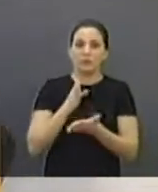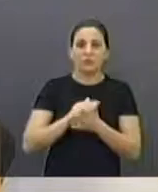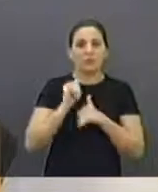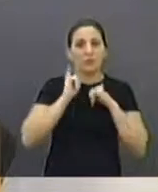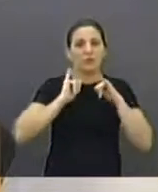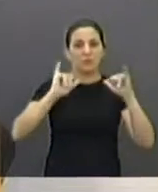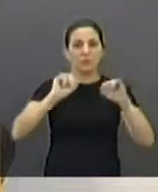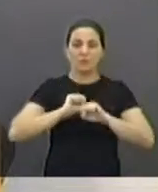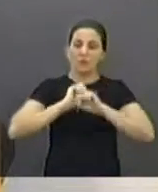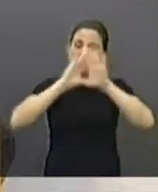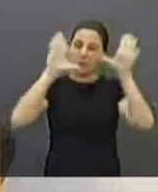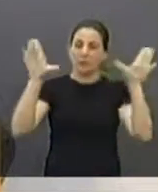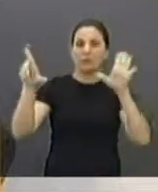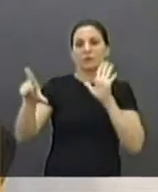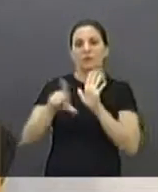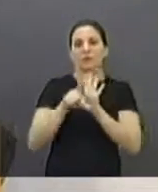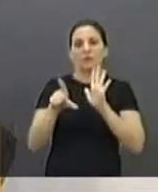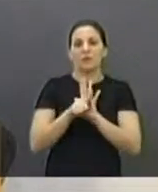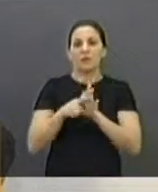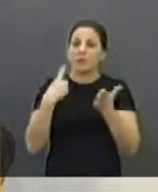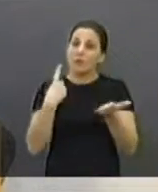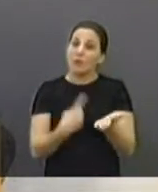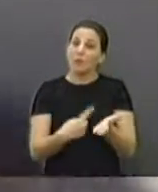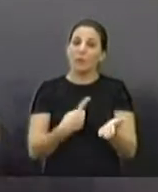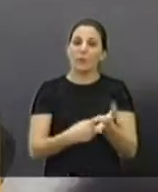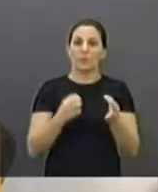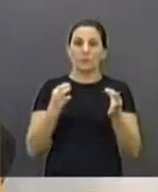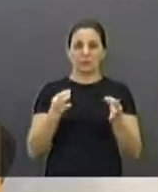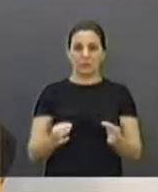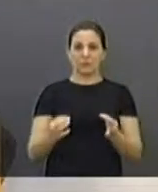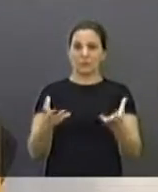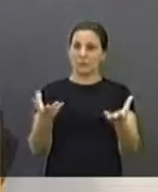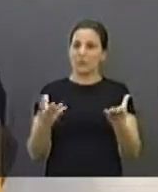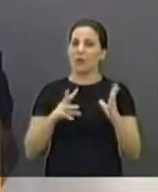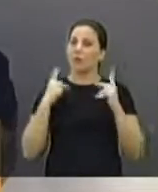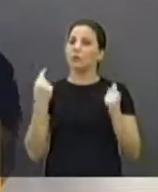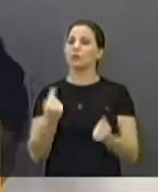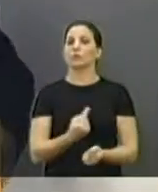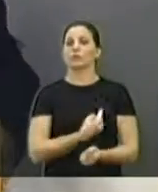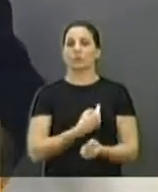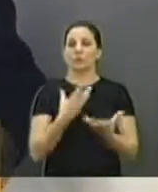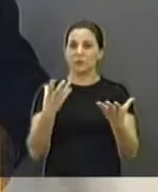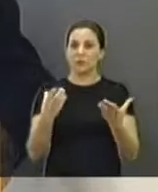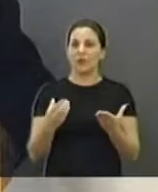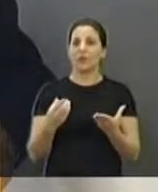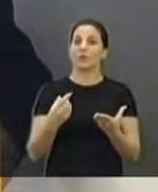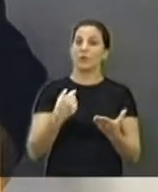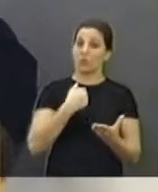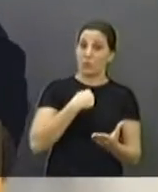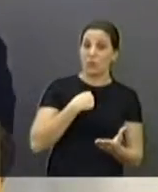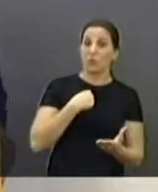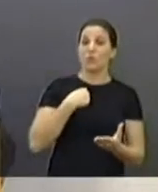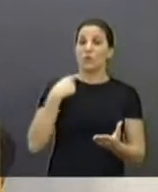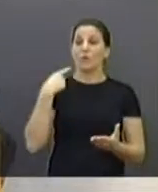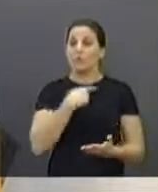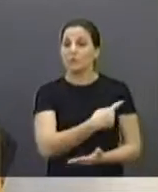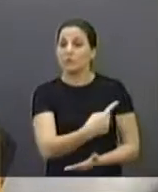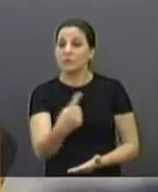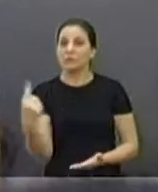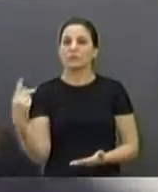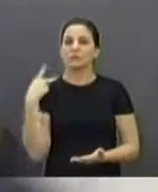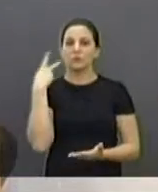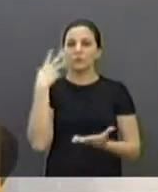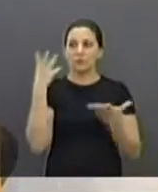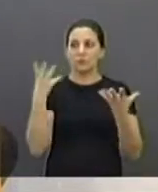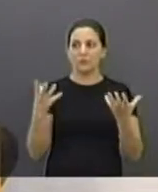à lei de transparência, seja cumprida, e isso que nós queremos, eu tenho certeza que eu quero, que vocês vereadores querem, a população quer